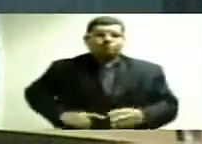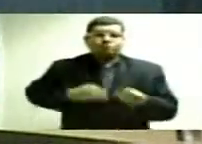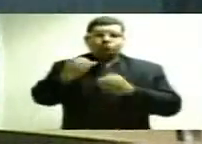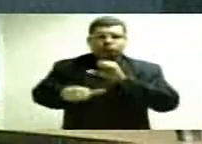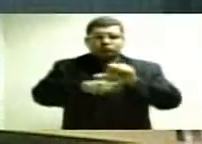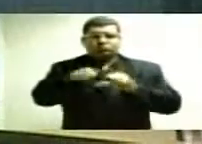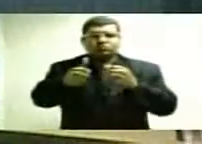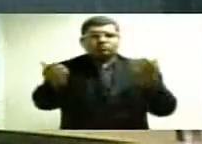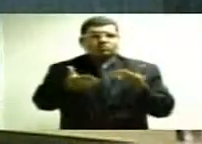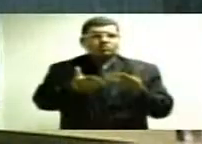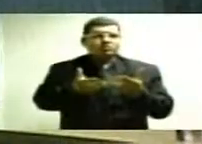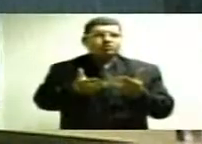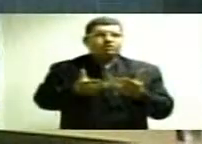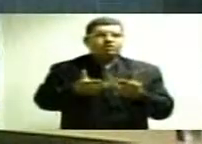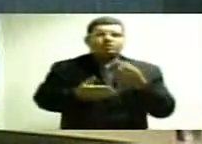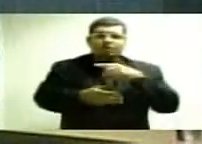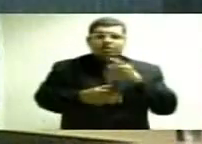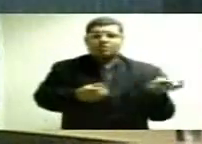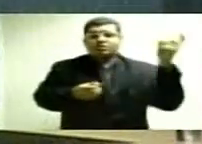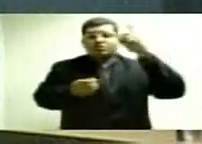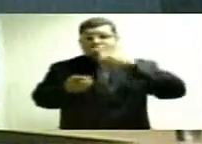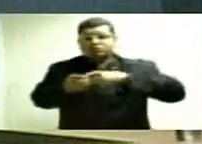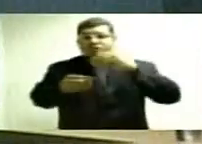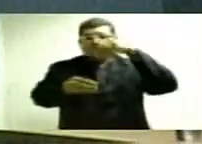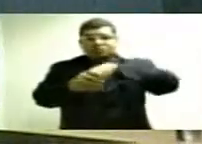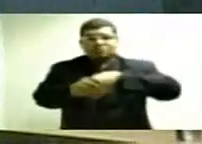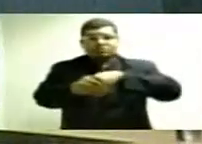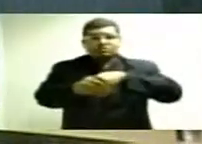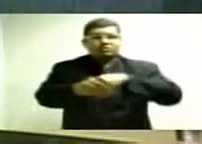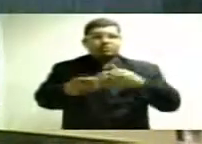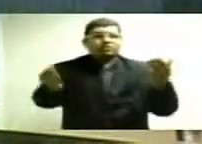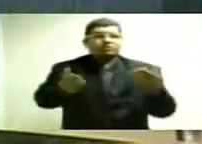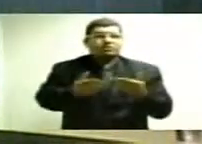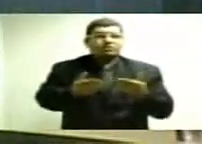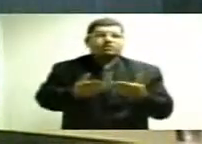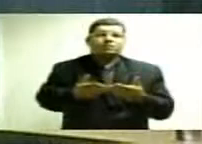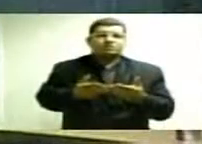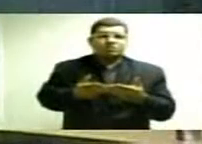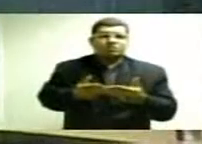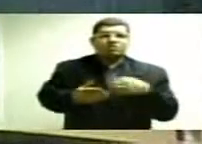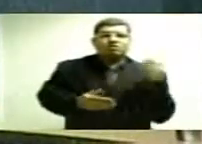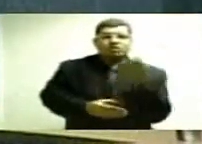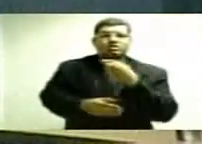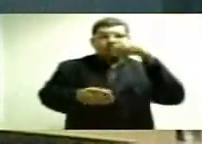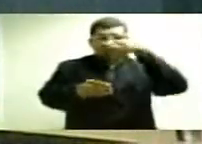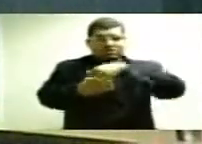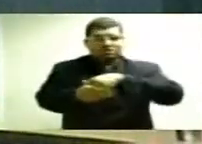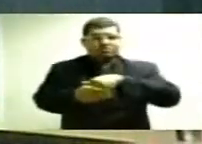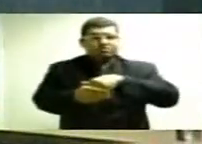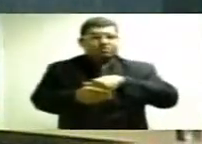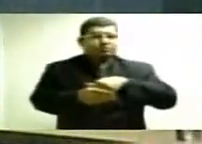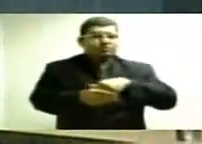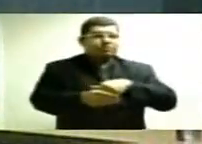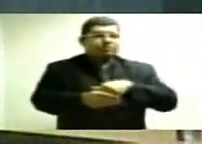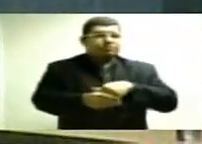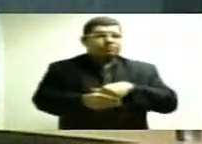contraditório. Nós vamos votar na mesma sessão, nós votaremos na mesma